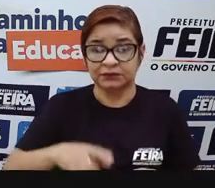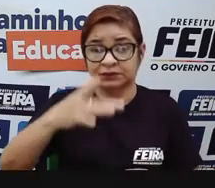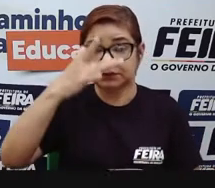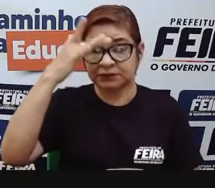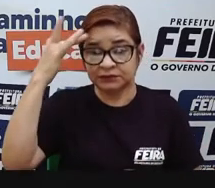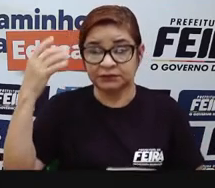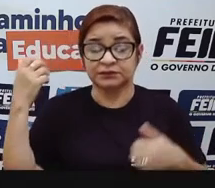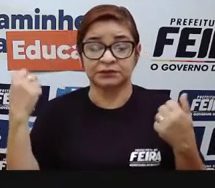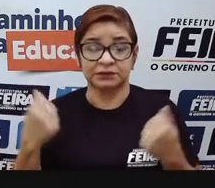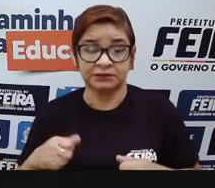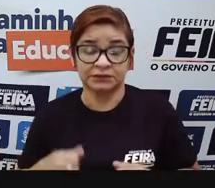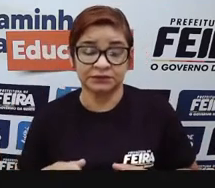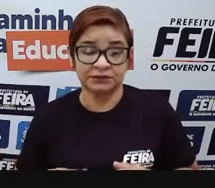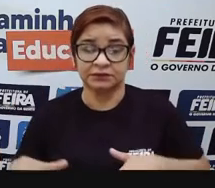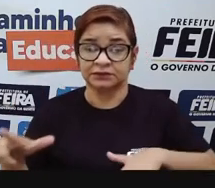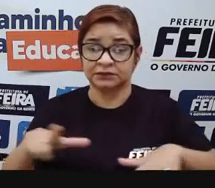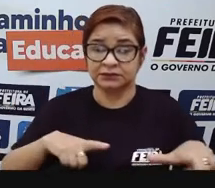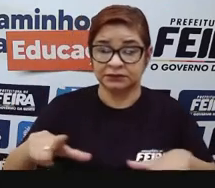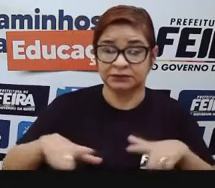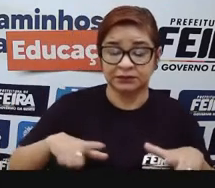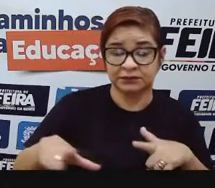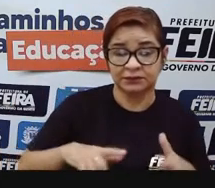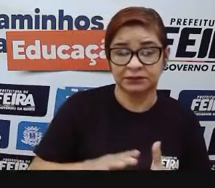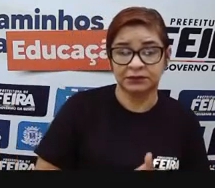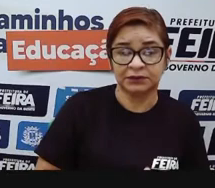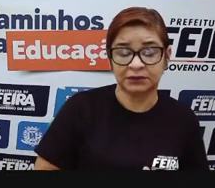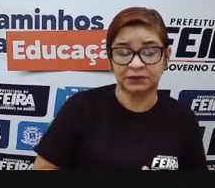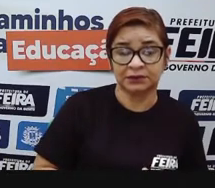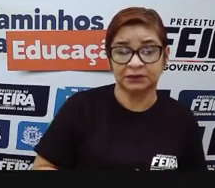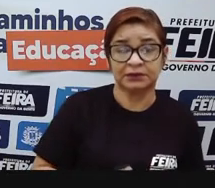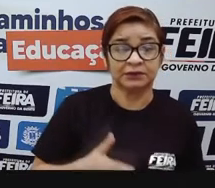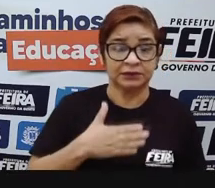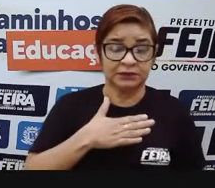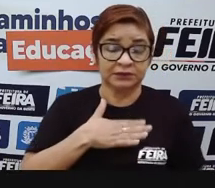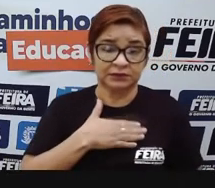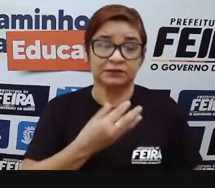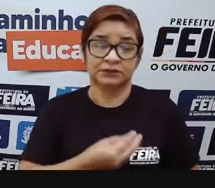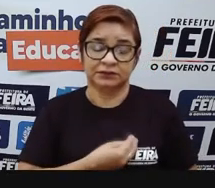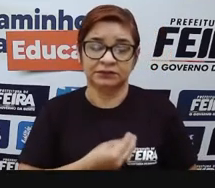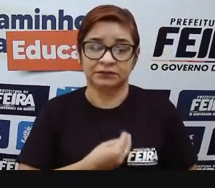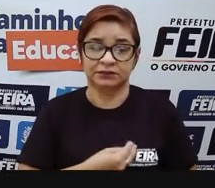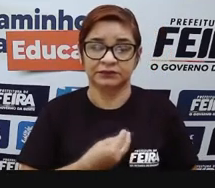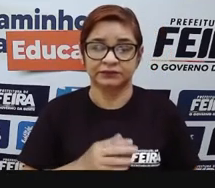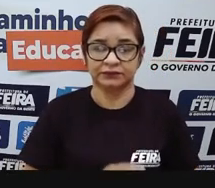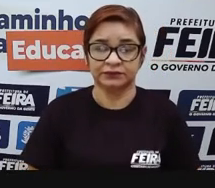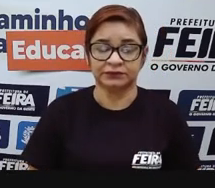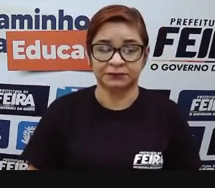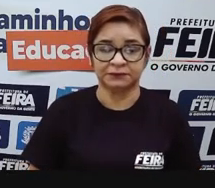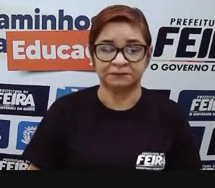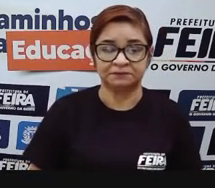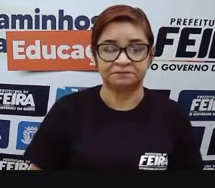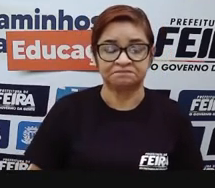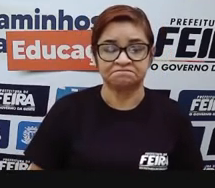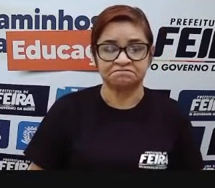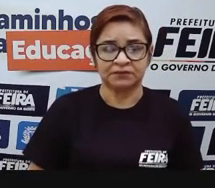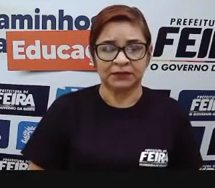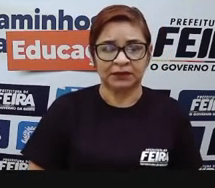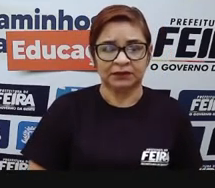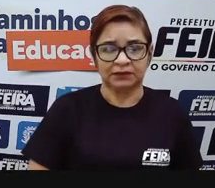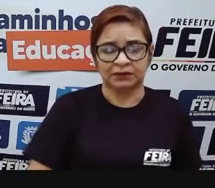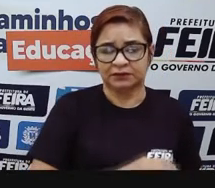precisamos trabalhar, gerar recursos, gerar renda para a nossa subsistência e também para a movimentação do comércio